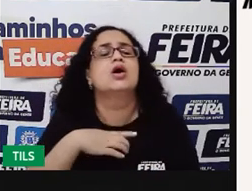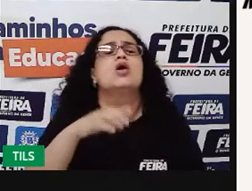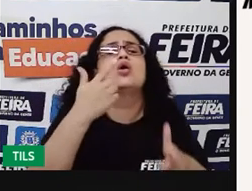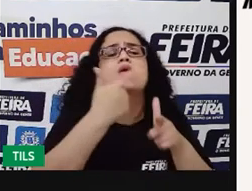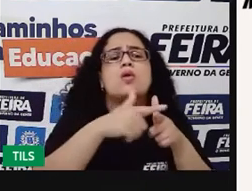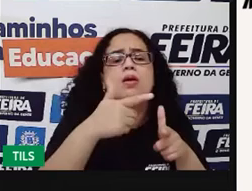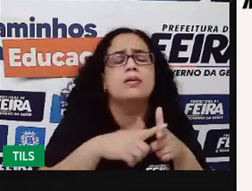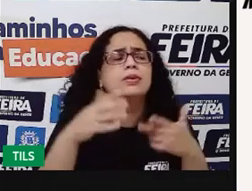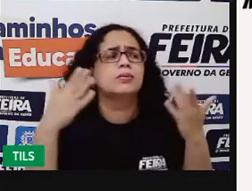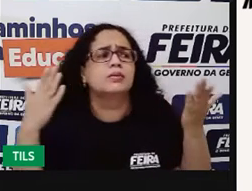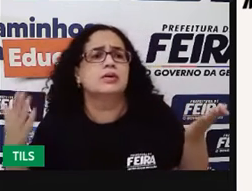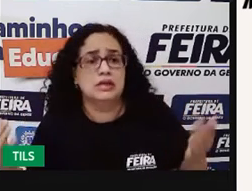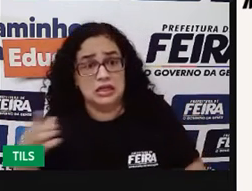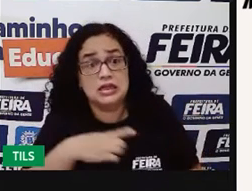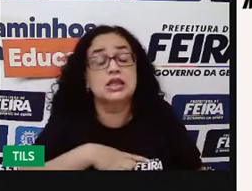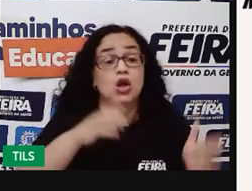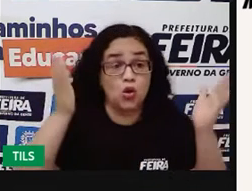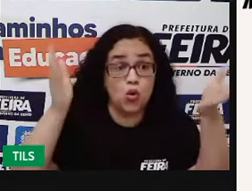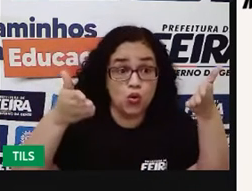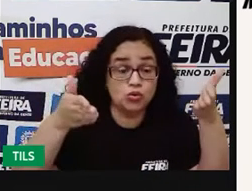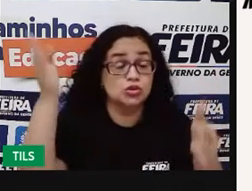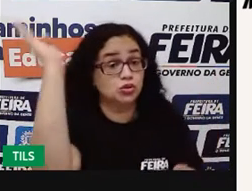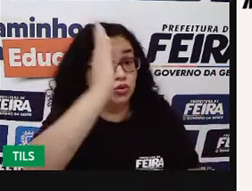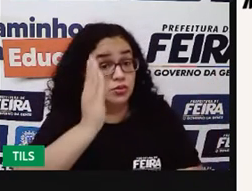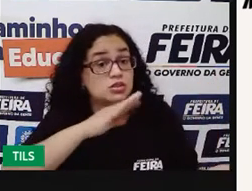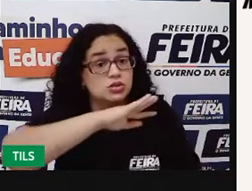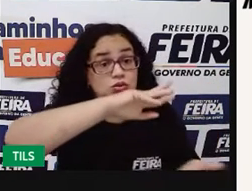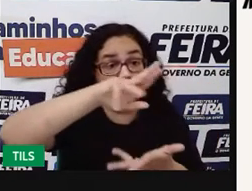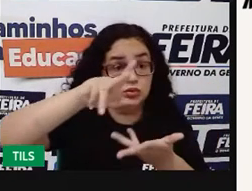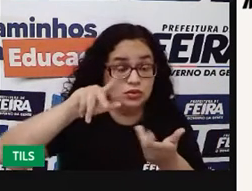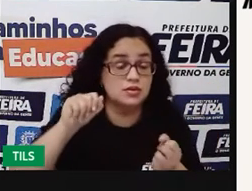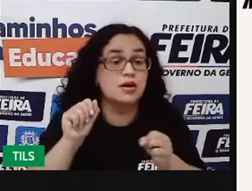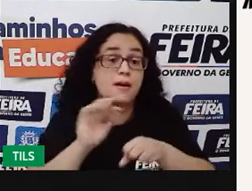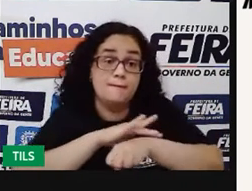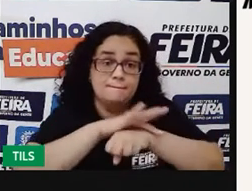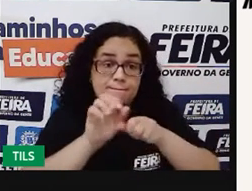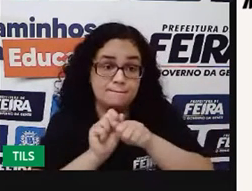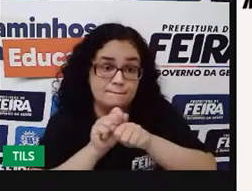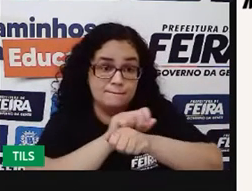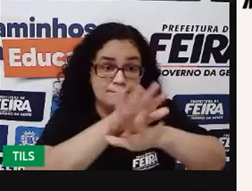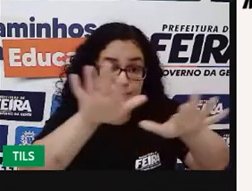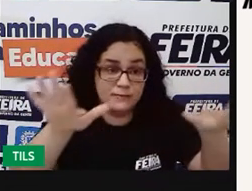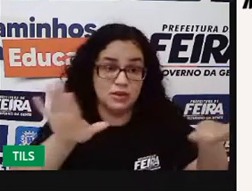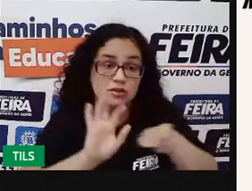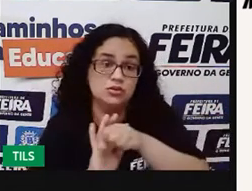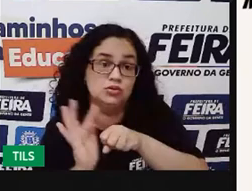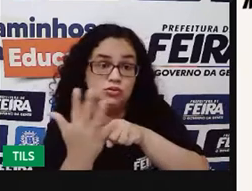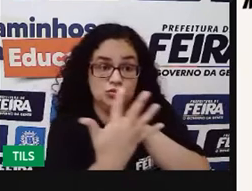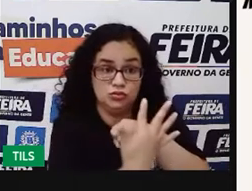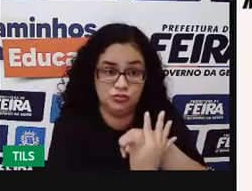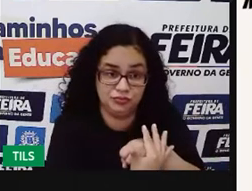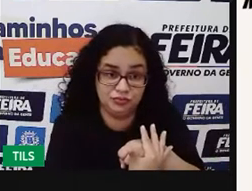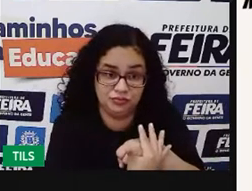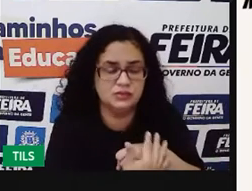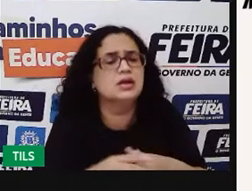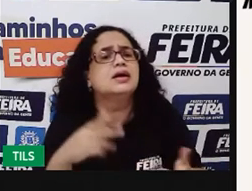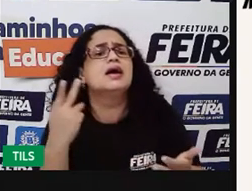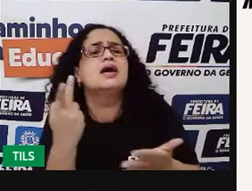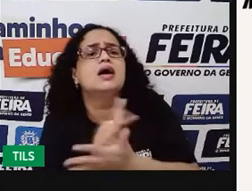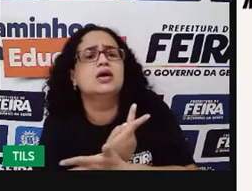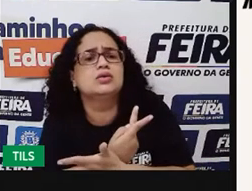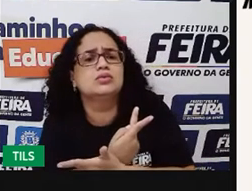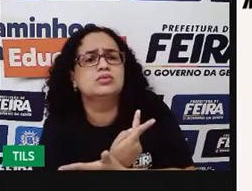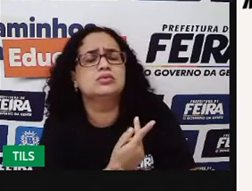problema identificado que nós temos hoje no Brasil e no mundo? Pandemia de Covid-19, né? O acontece?